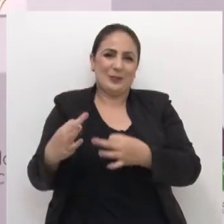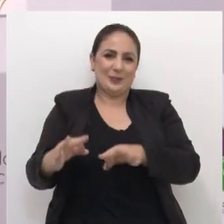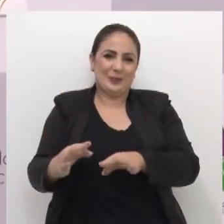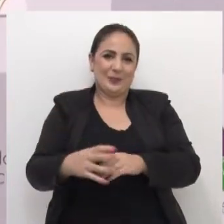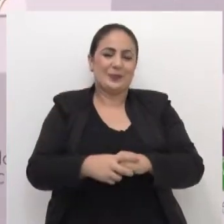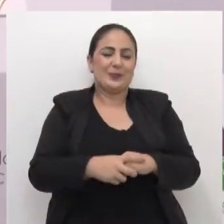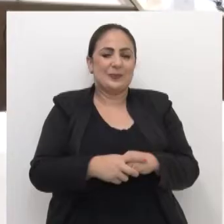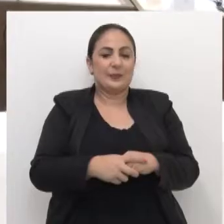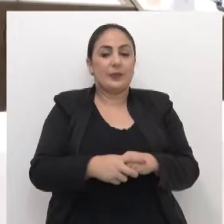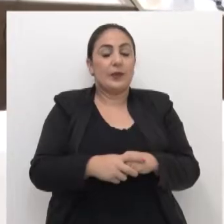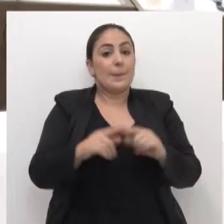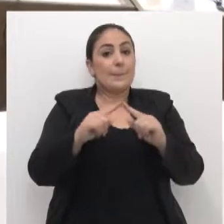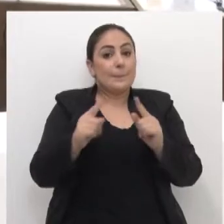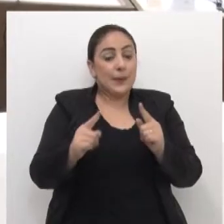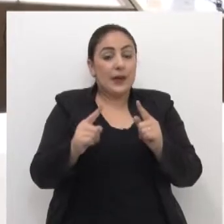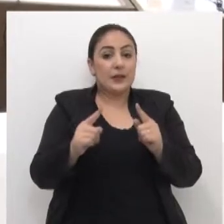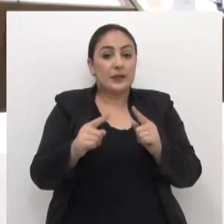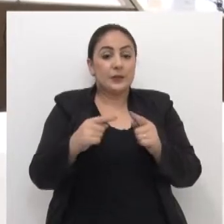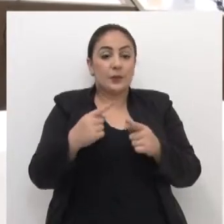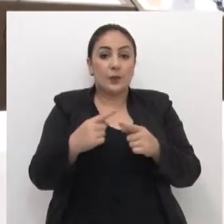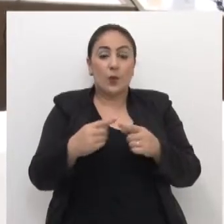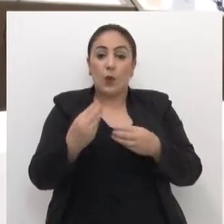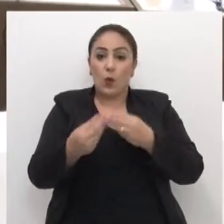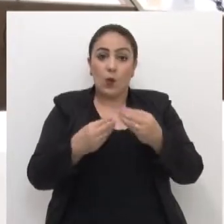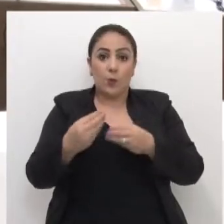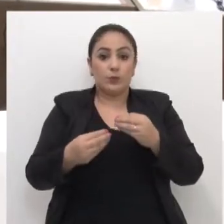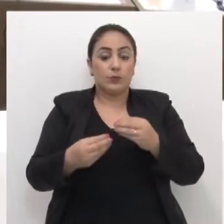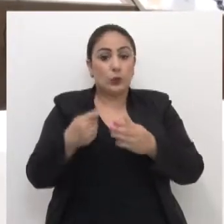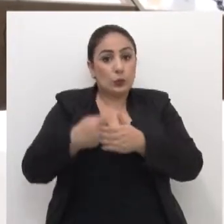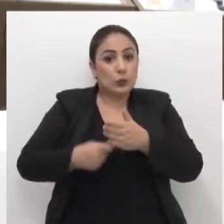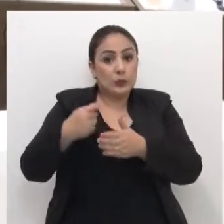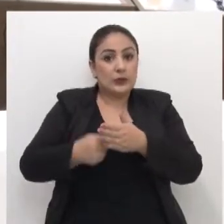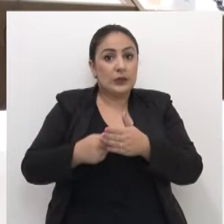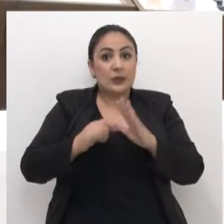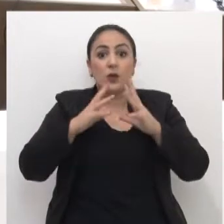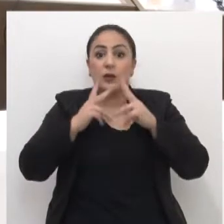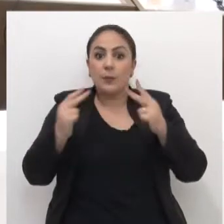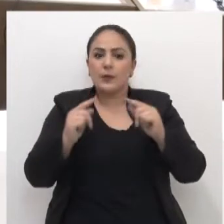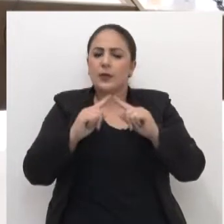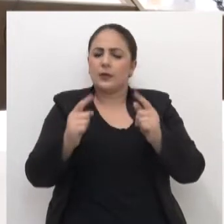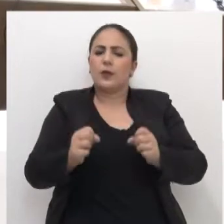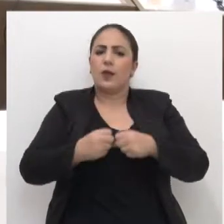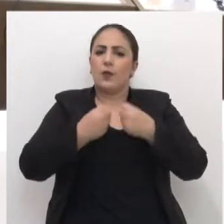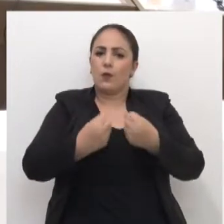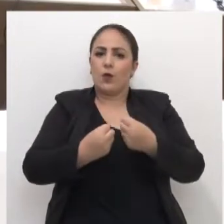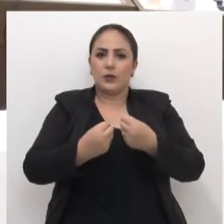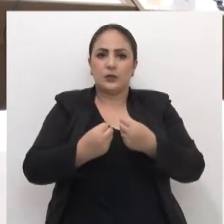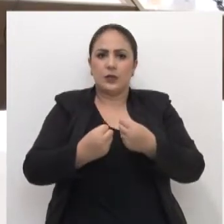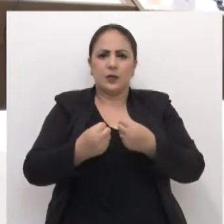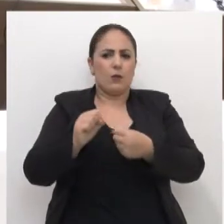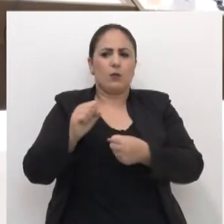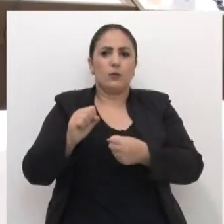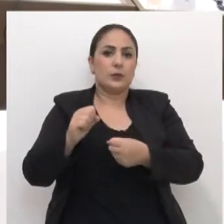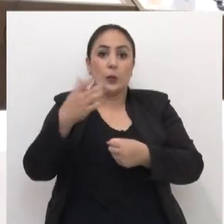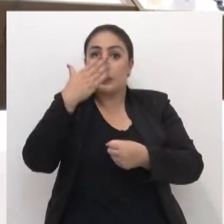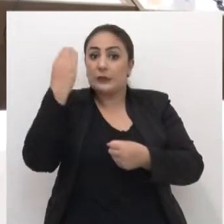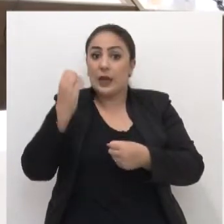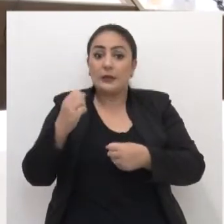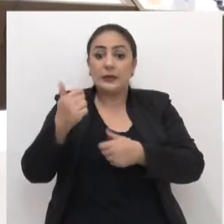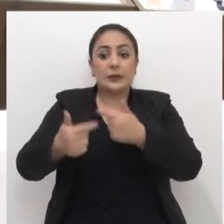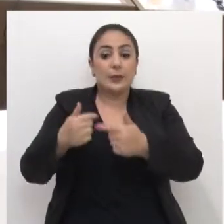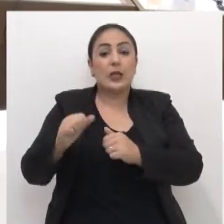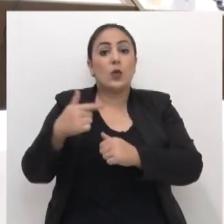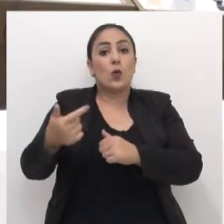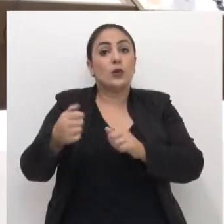na nossa cidade. Mas, apesar do destaque na causa animal, ele reforça que não deixa de atuar em